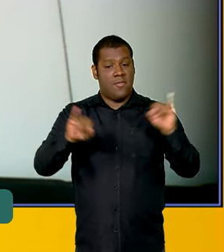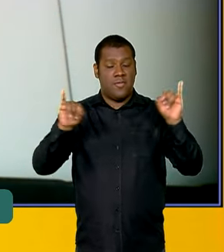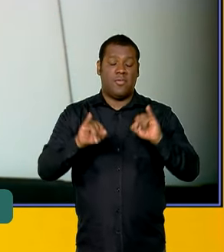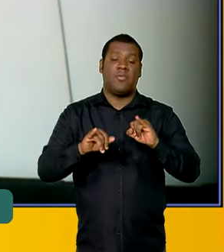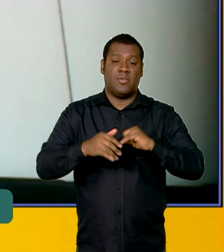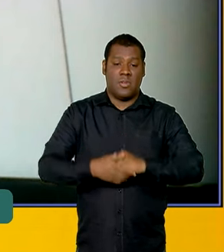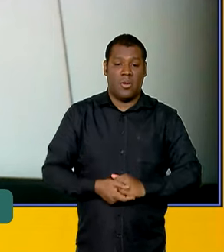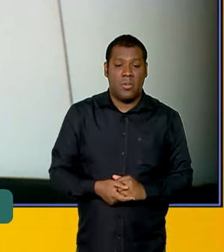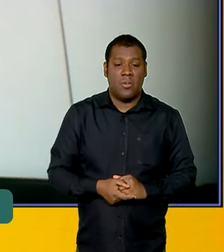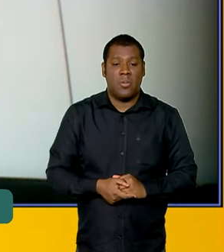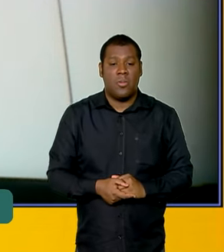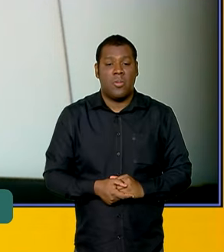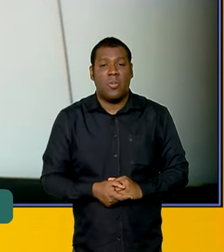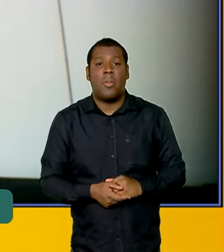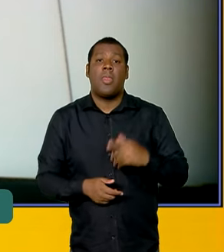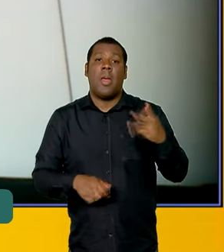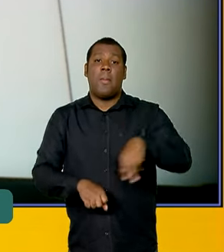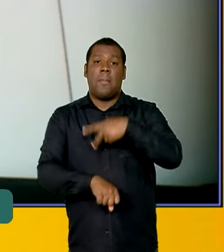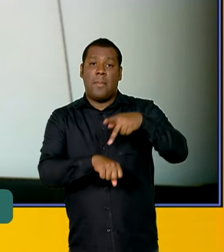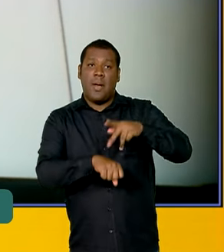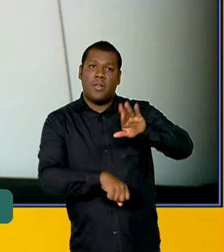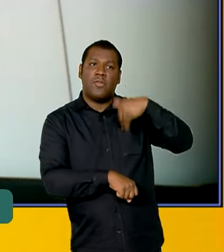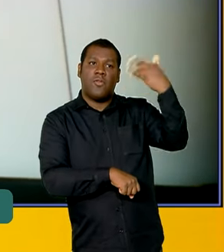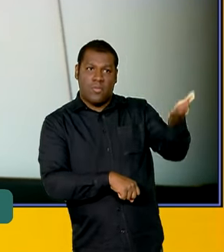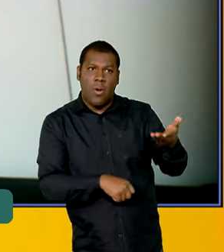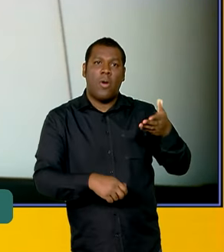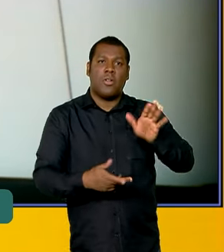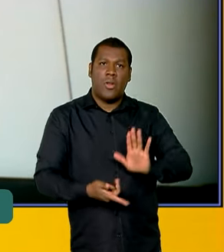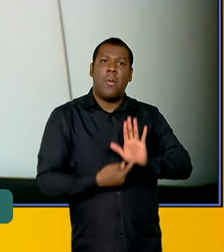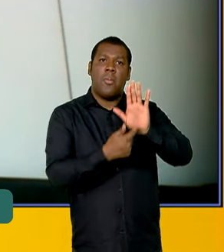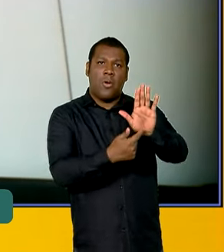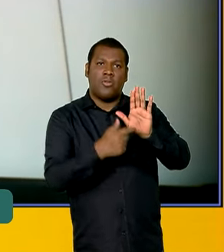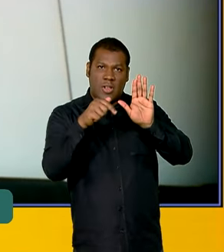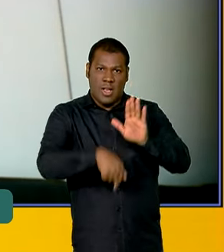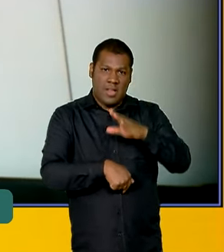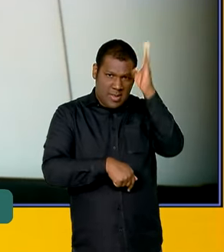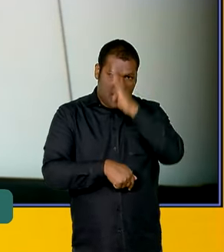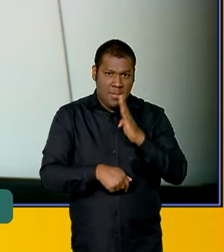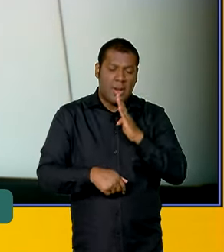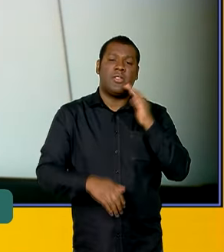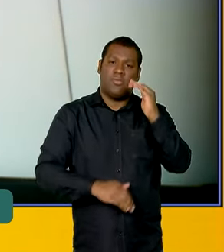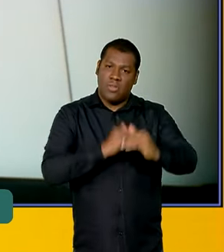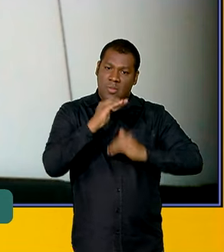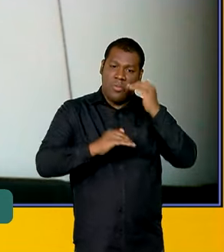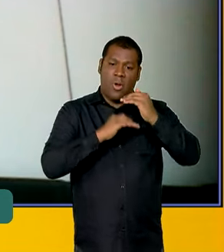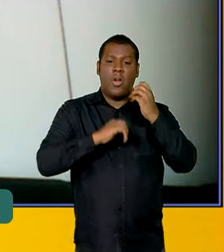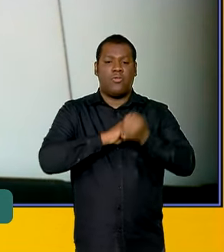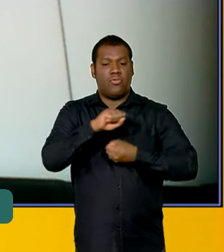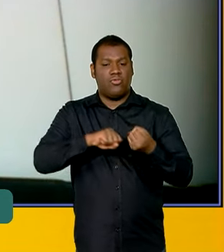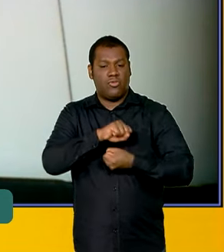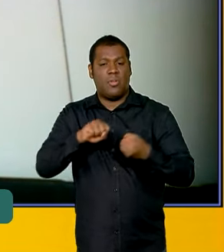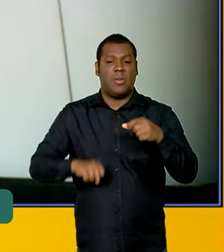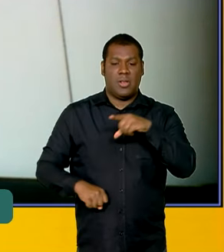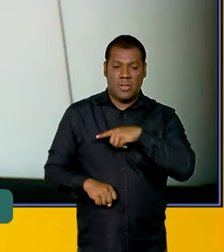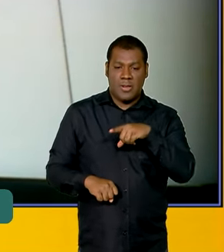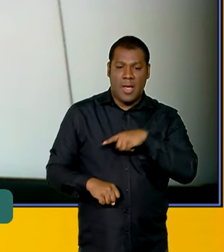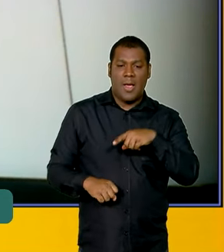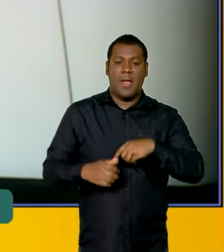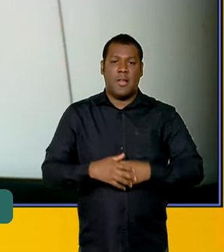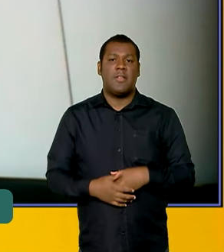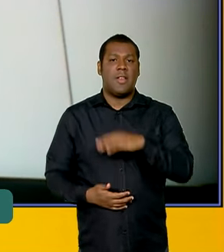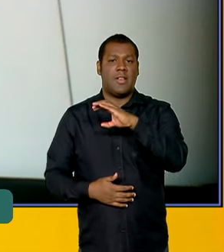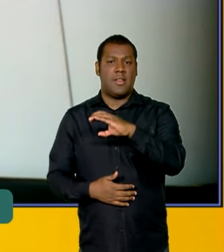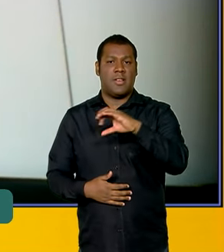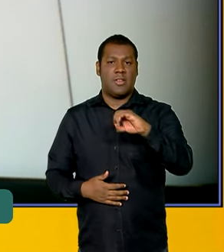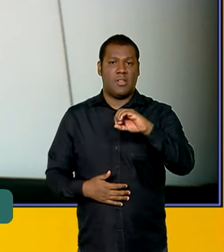participamos no exterior, mostrando que o Brasil vem avançando muito nas regulamentações do mercado de carbono, das